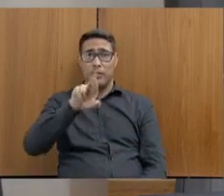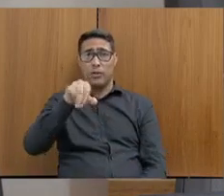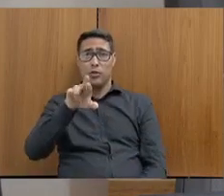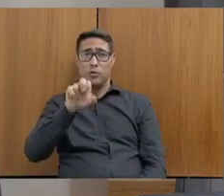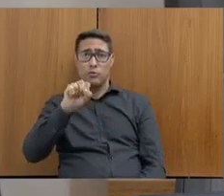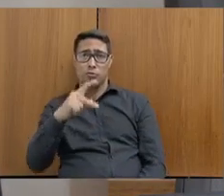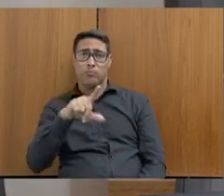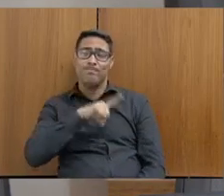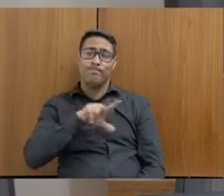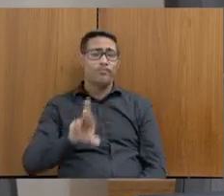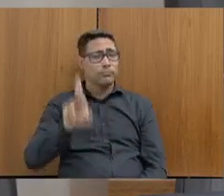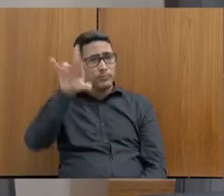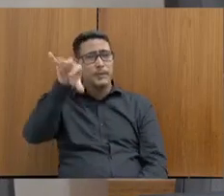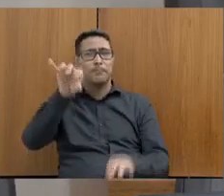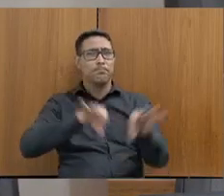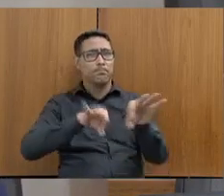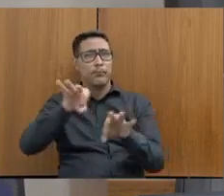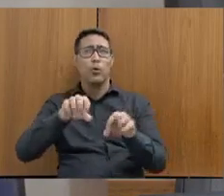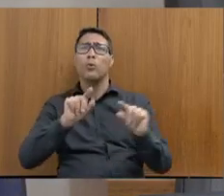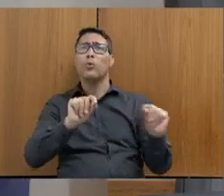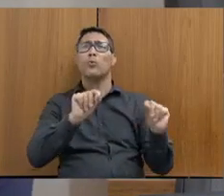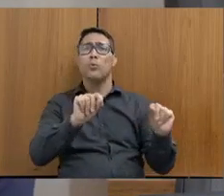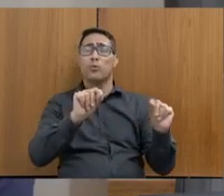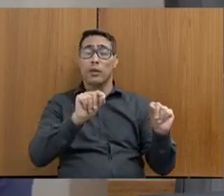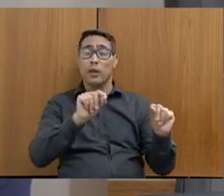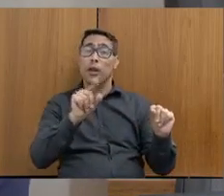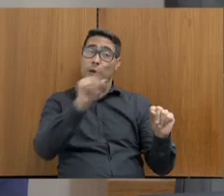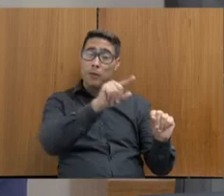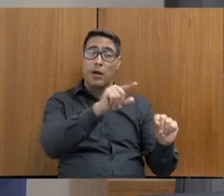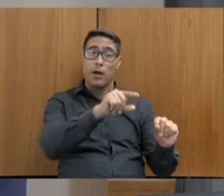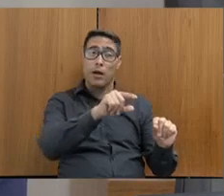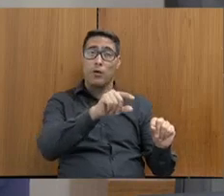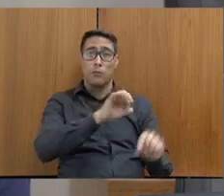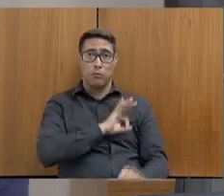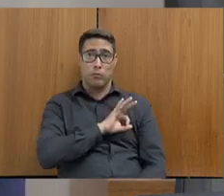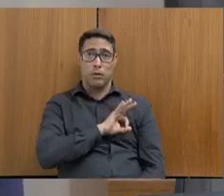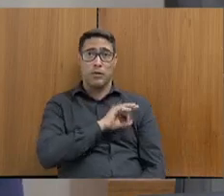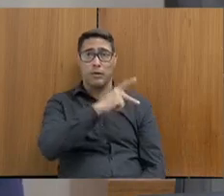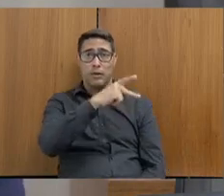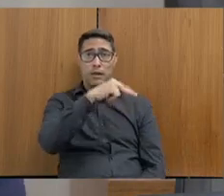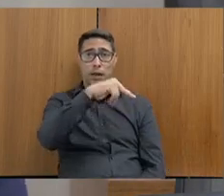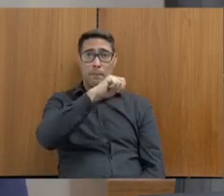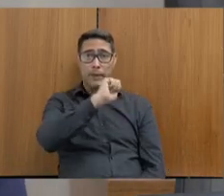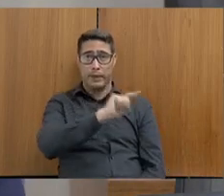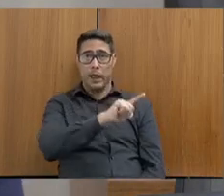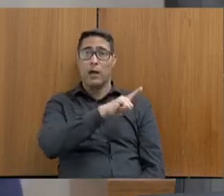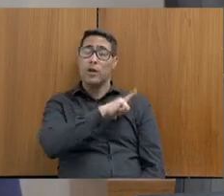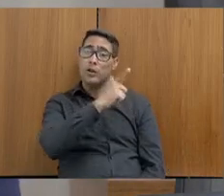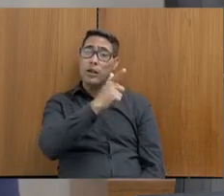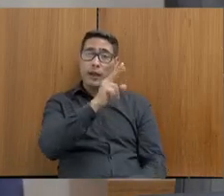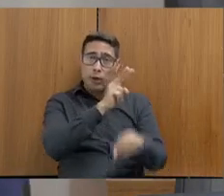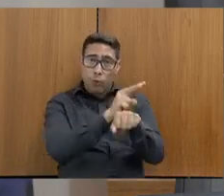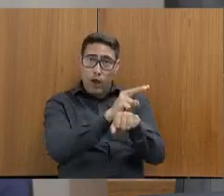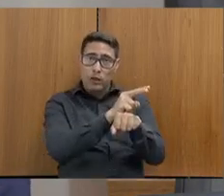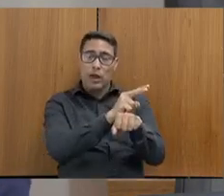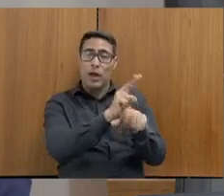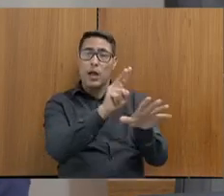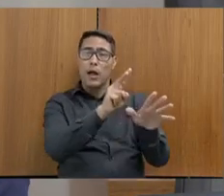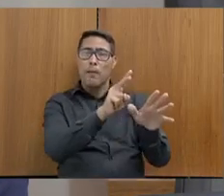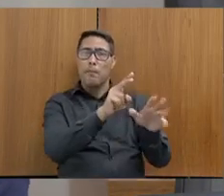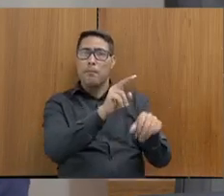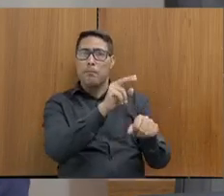possa a polícia penal assumir essa guarda provisória e o sistema nosso de segurança pública e ele ficar com maior